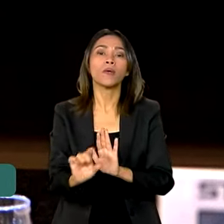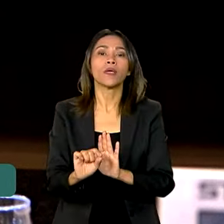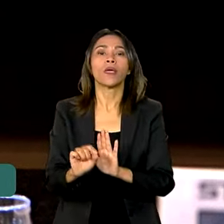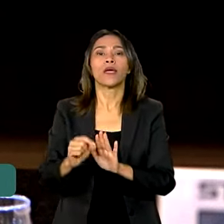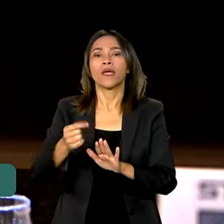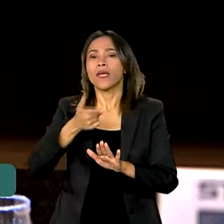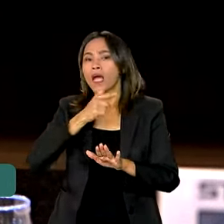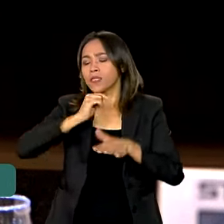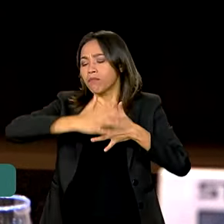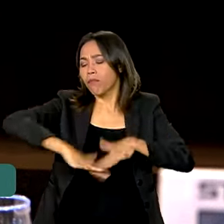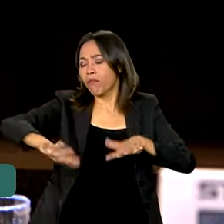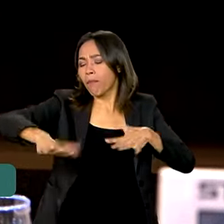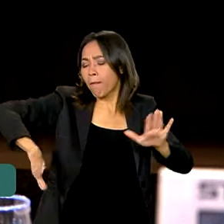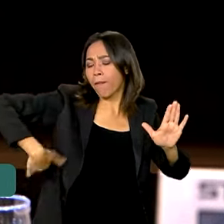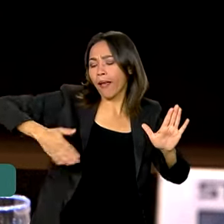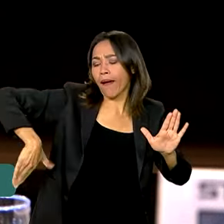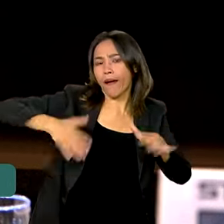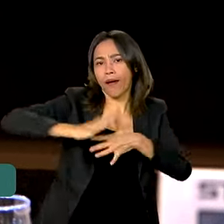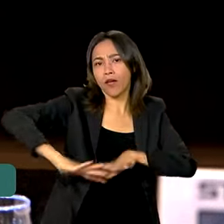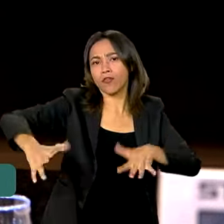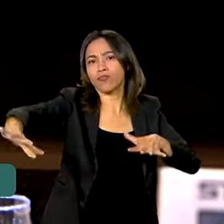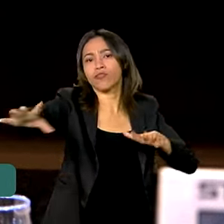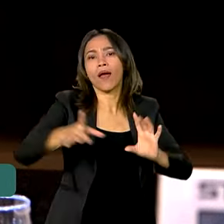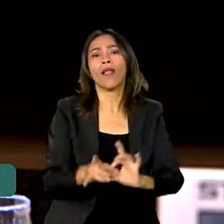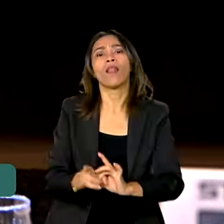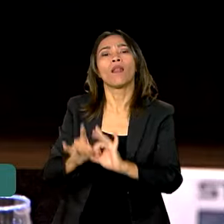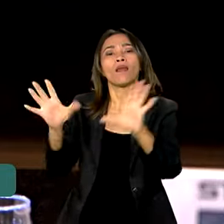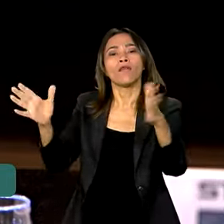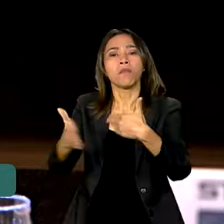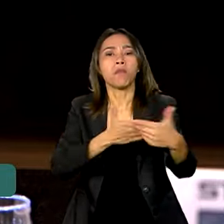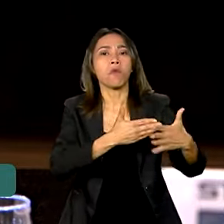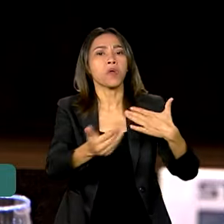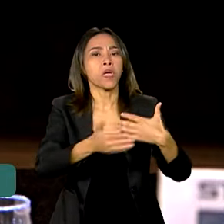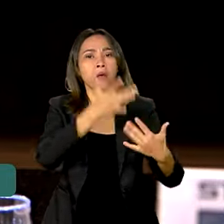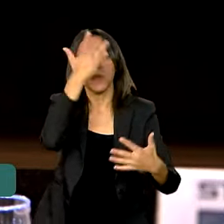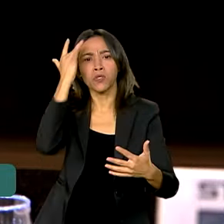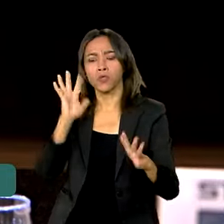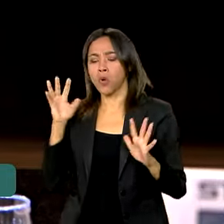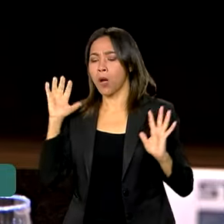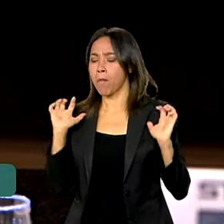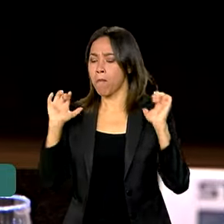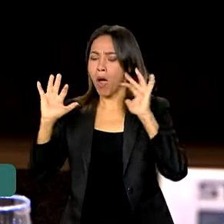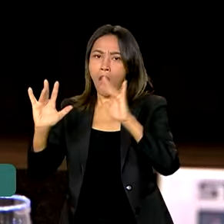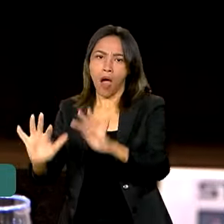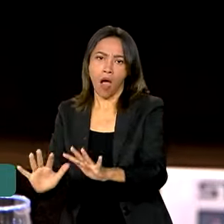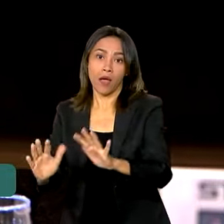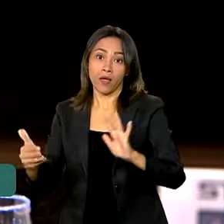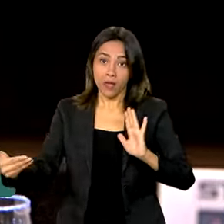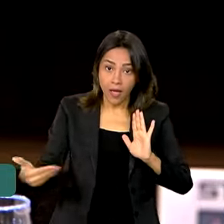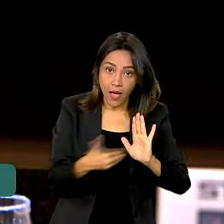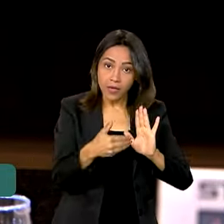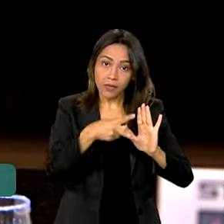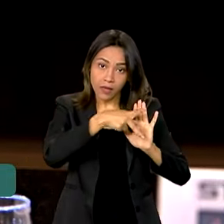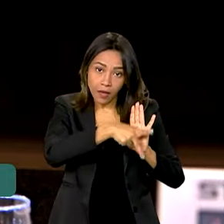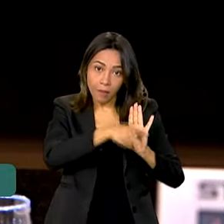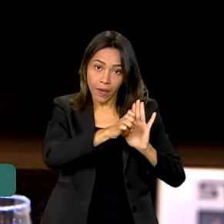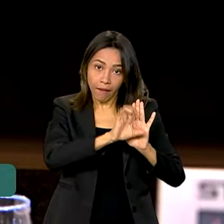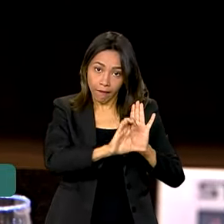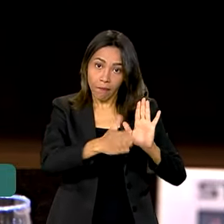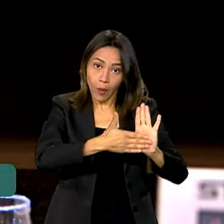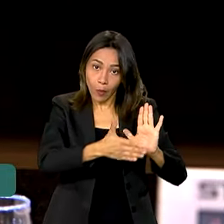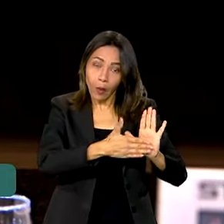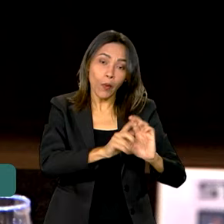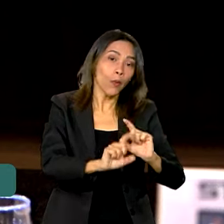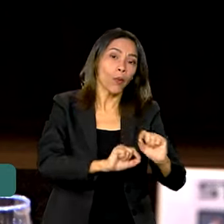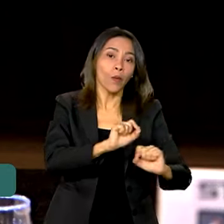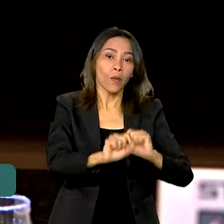praias, são de livre acesso para todos os brasileiros. E essa PEC, o que ela propõe,